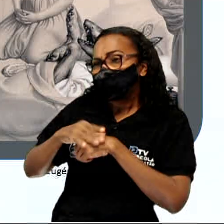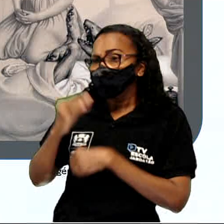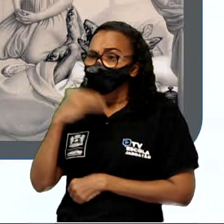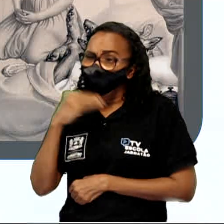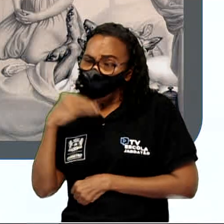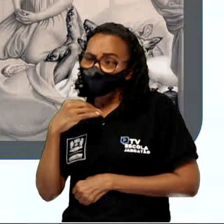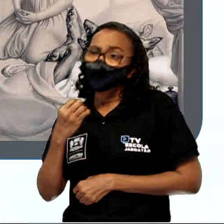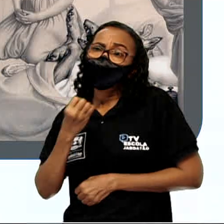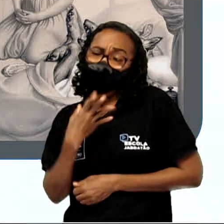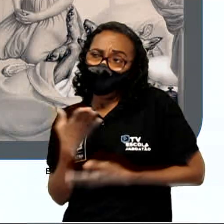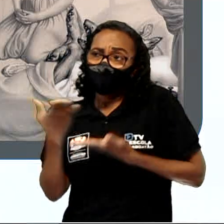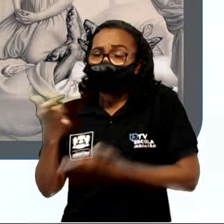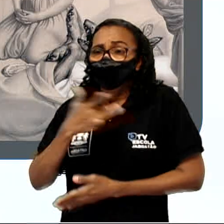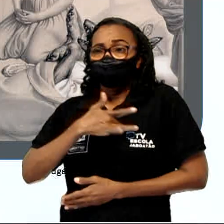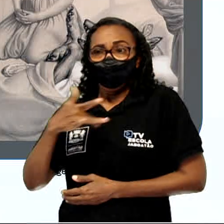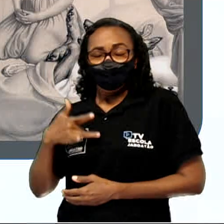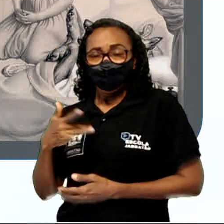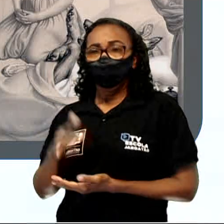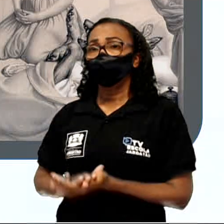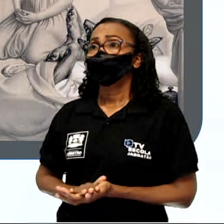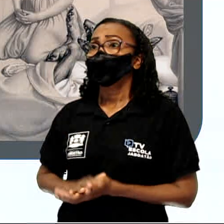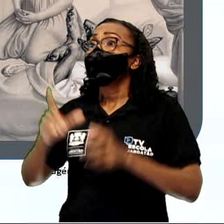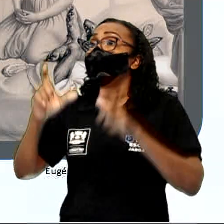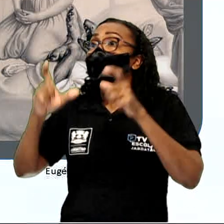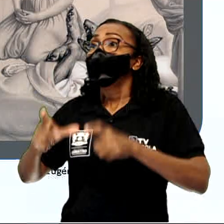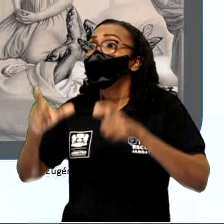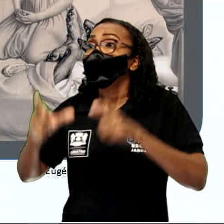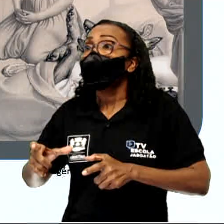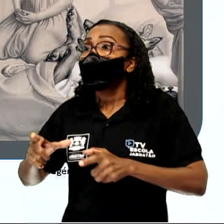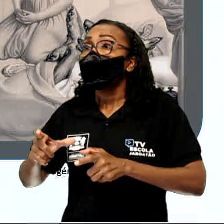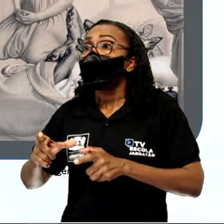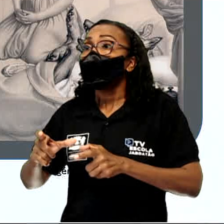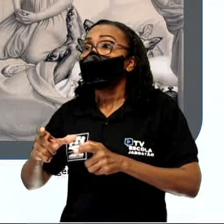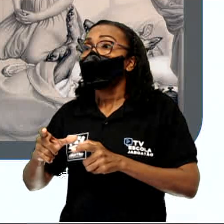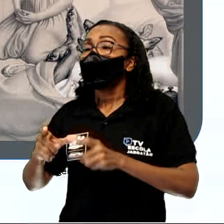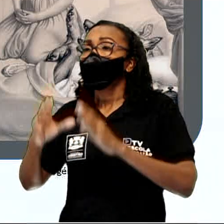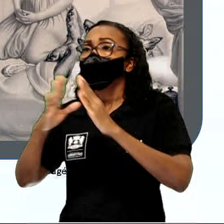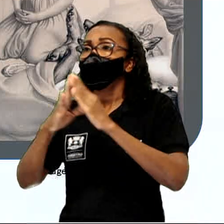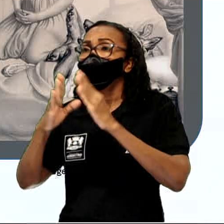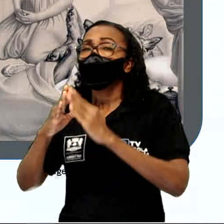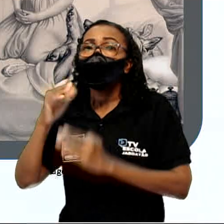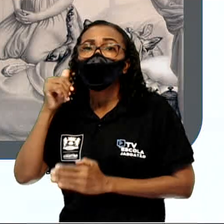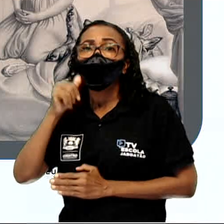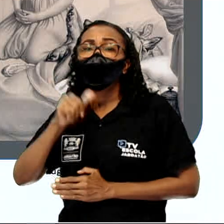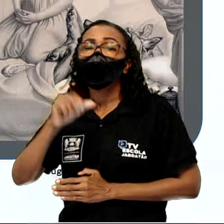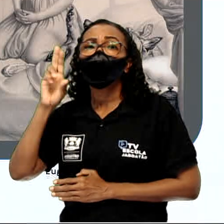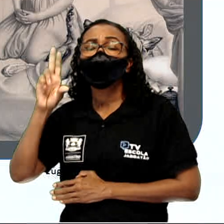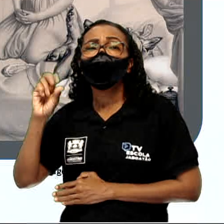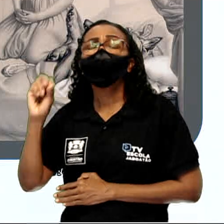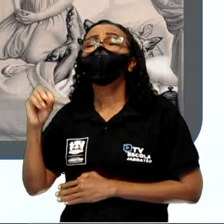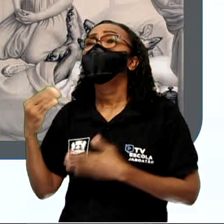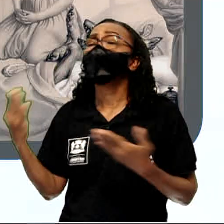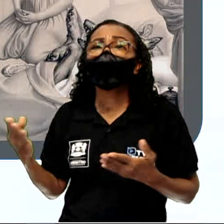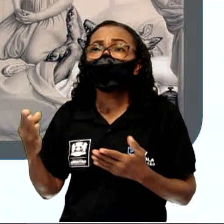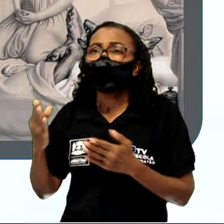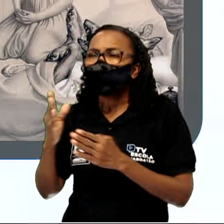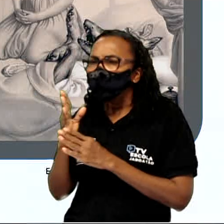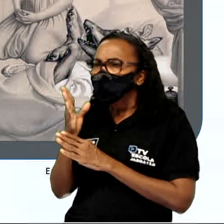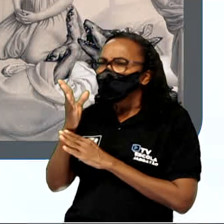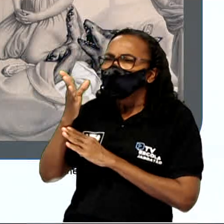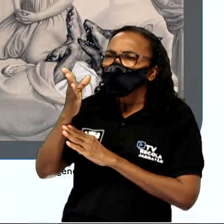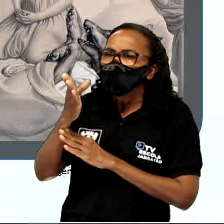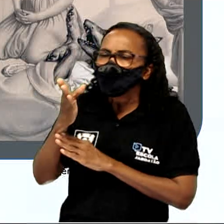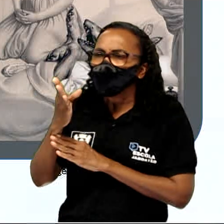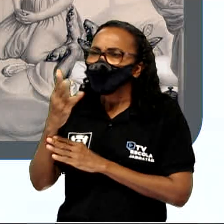respondeu. Onde fica a casa da sua vovó, Chapeuzinho? Fica um bom quarto de horas de caminhada mata